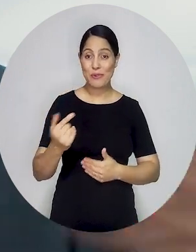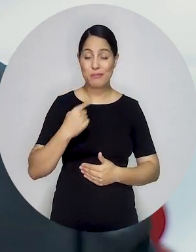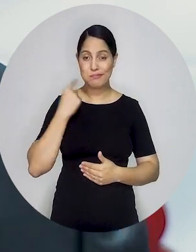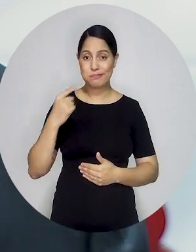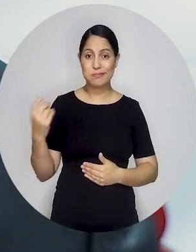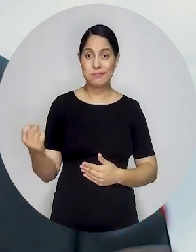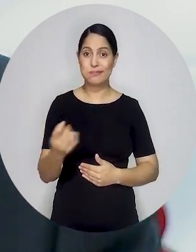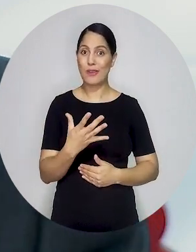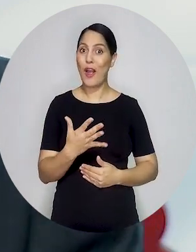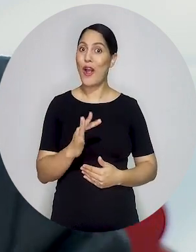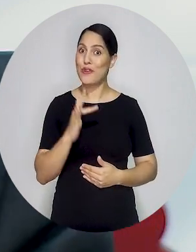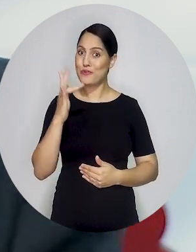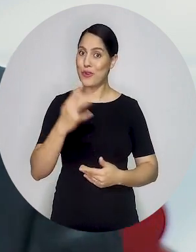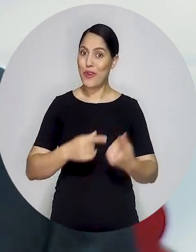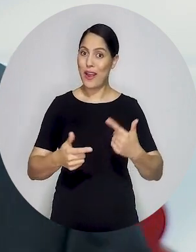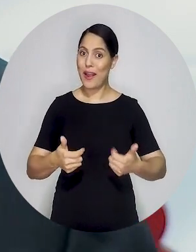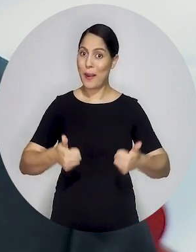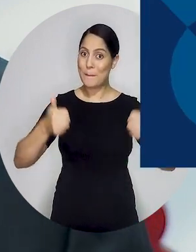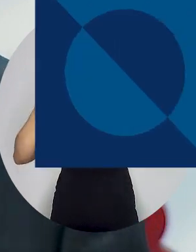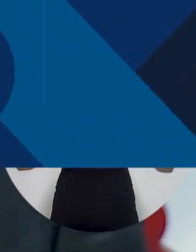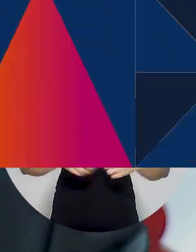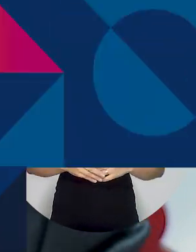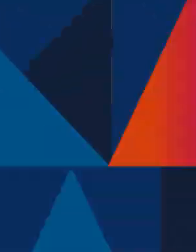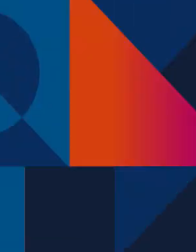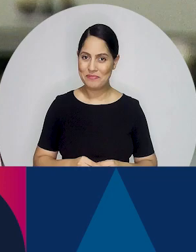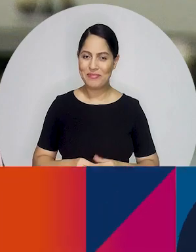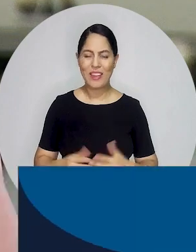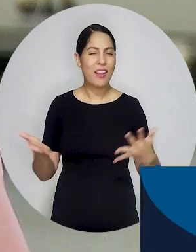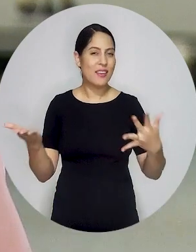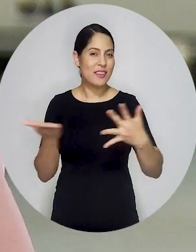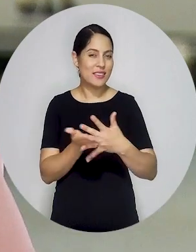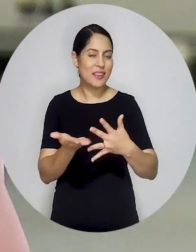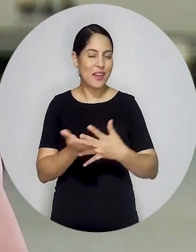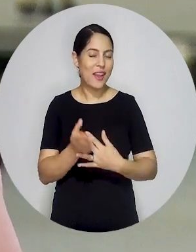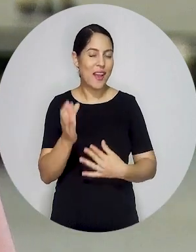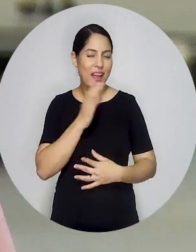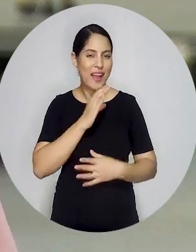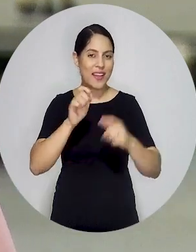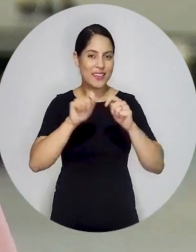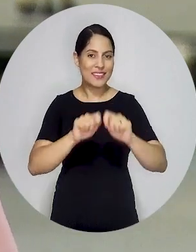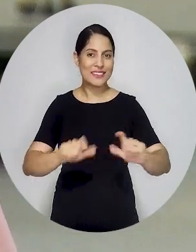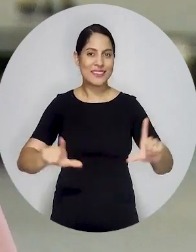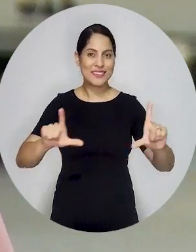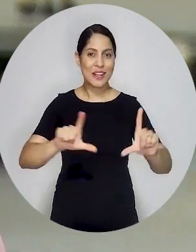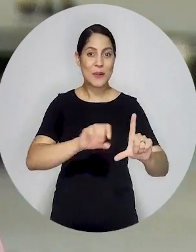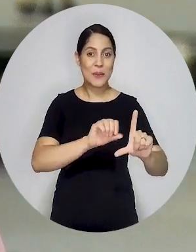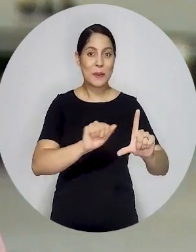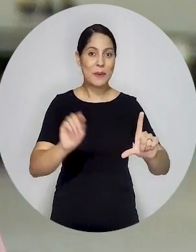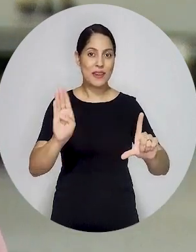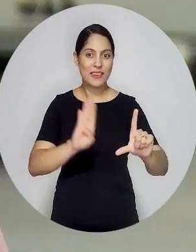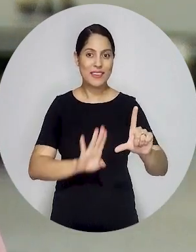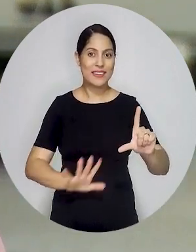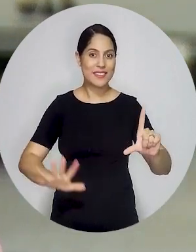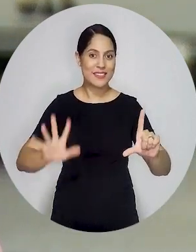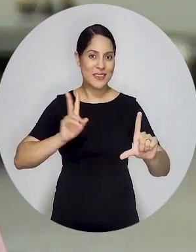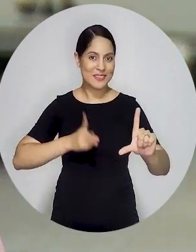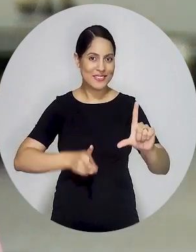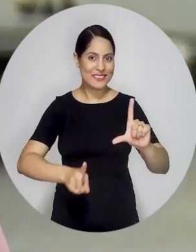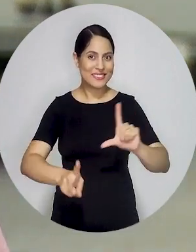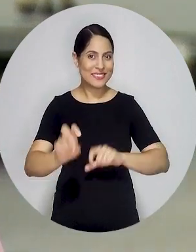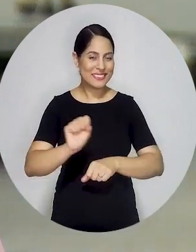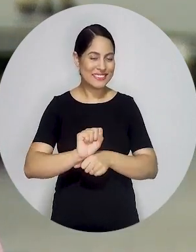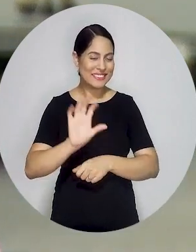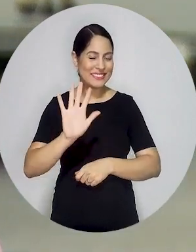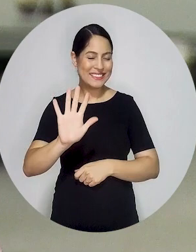as atuações da OAB em prol do futuro do jovem advogado. Agora nós vamos para um breve intervalo e voltamos na sequência com